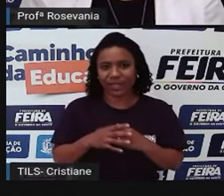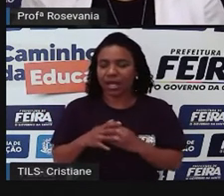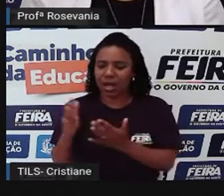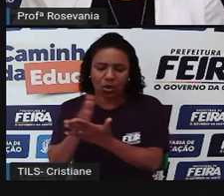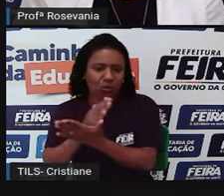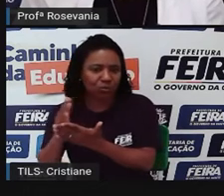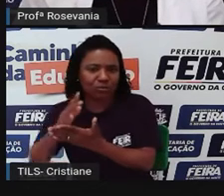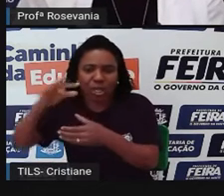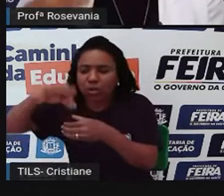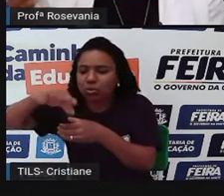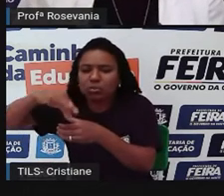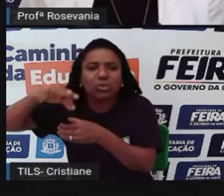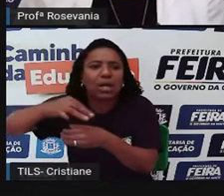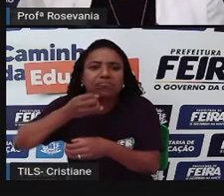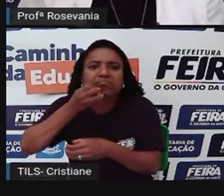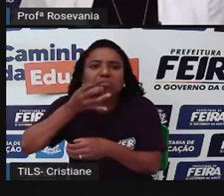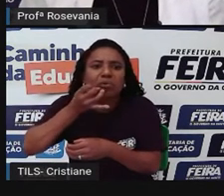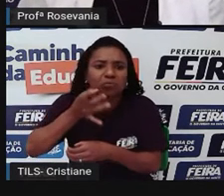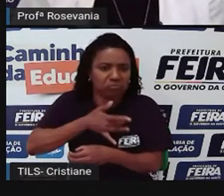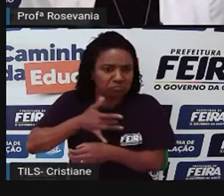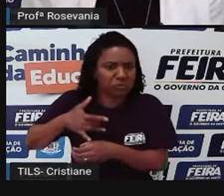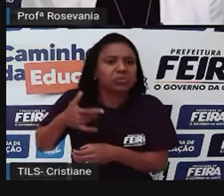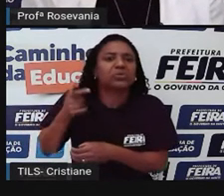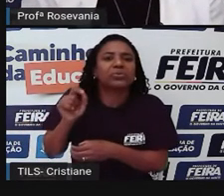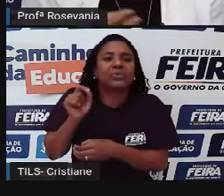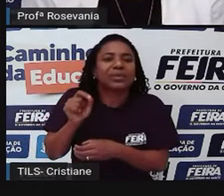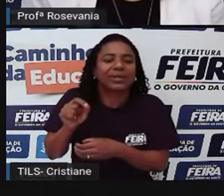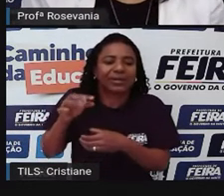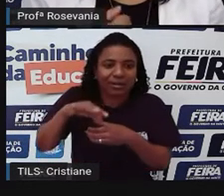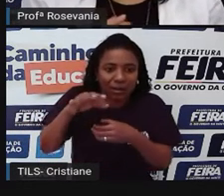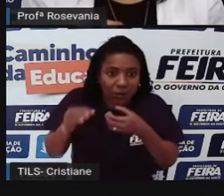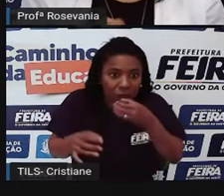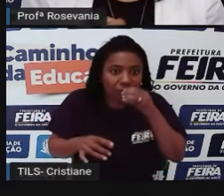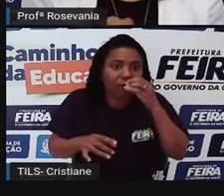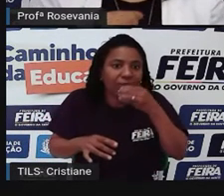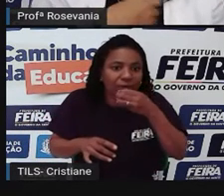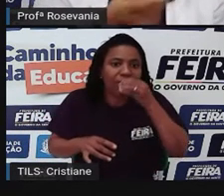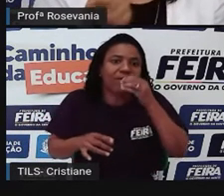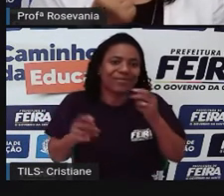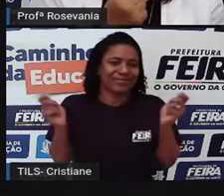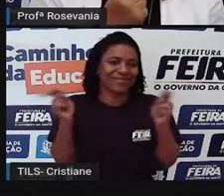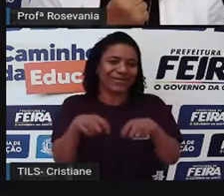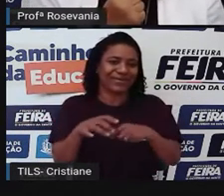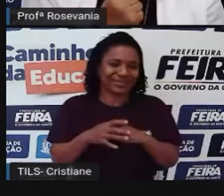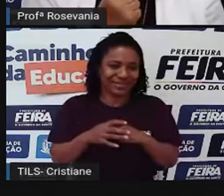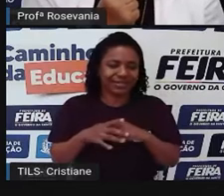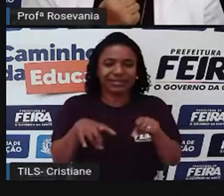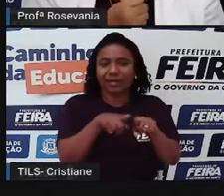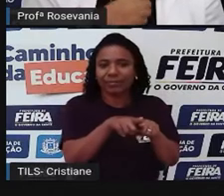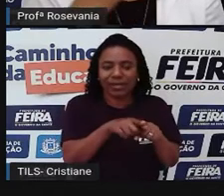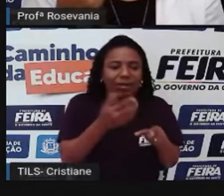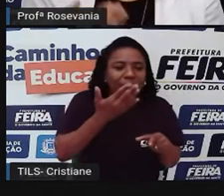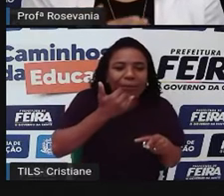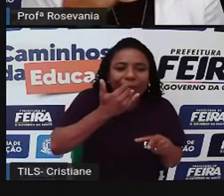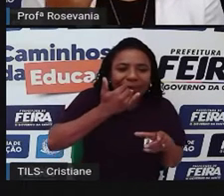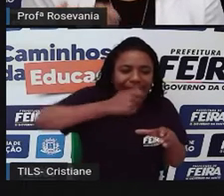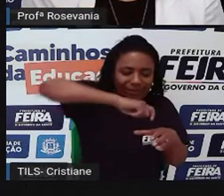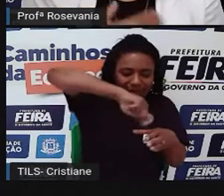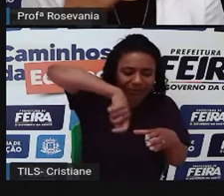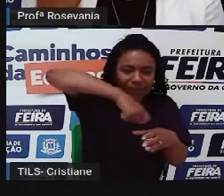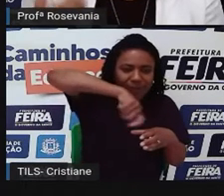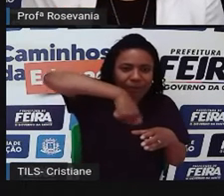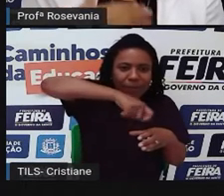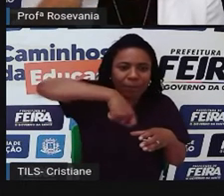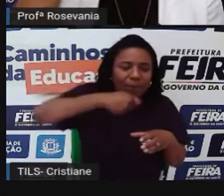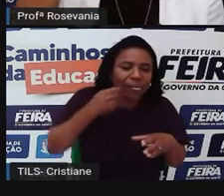doença lá, sempre alguém bota um temperinho diferente, para dar um gostinho diferente, e isso vem sendo